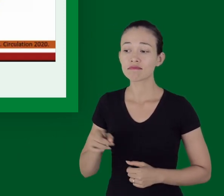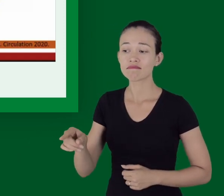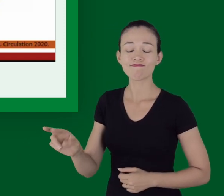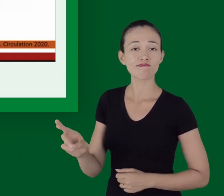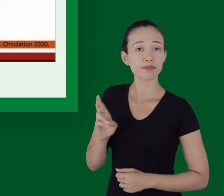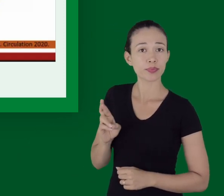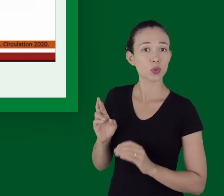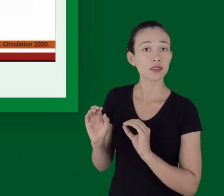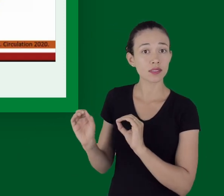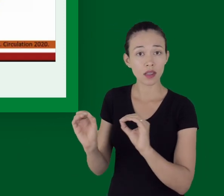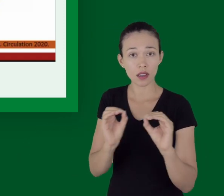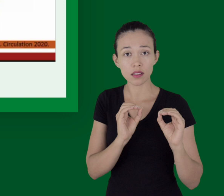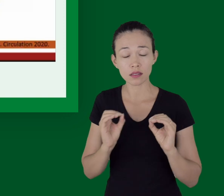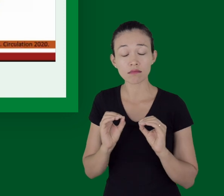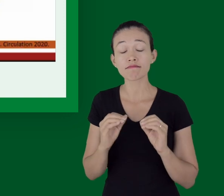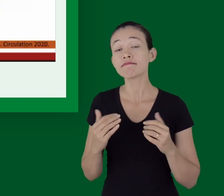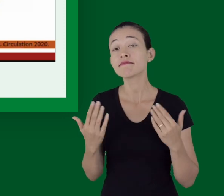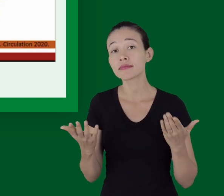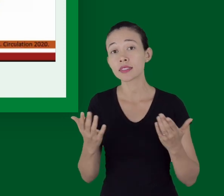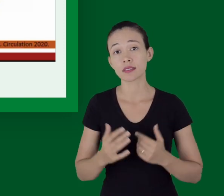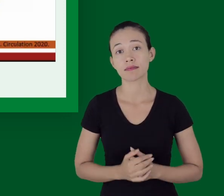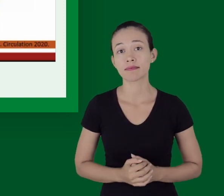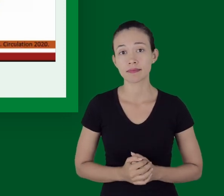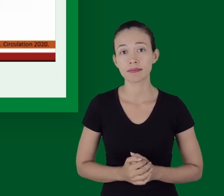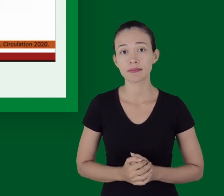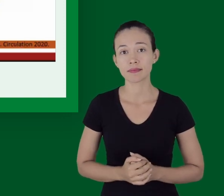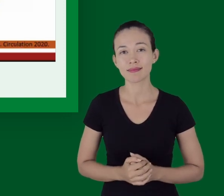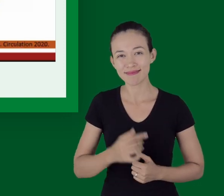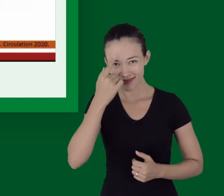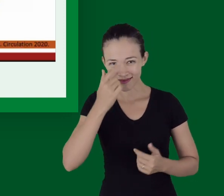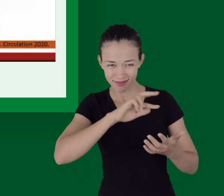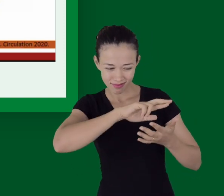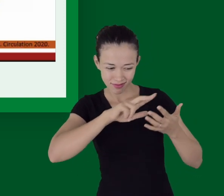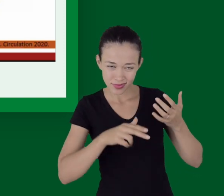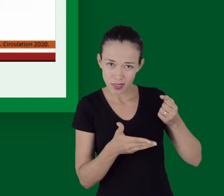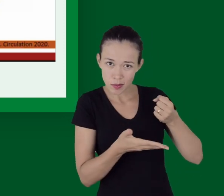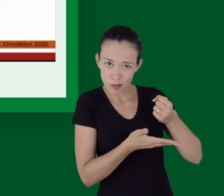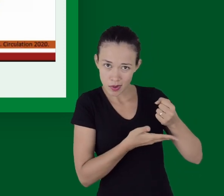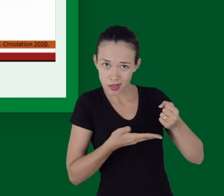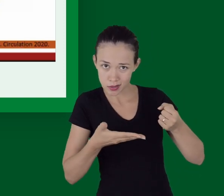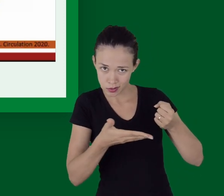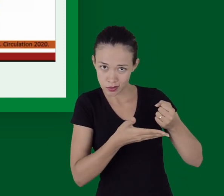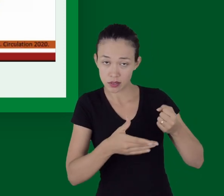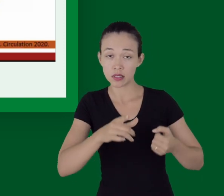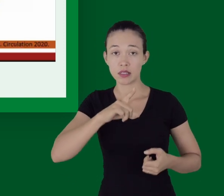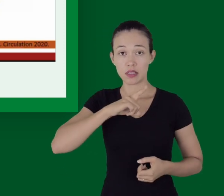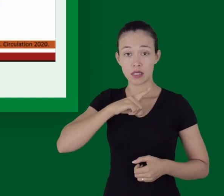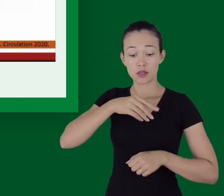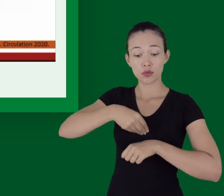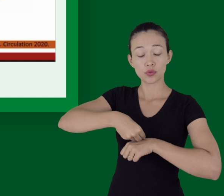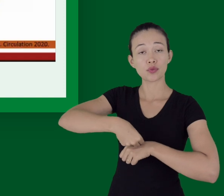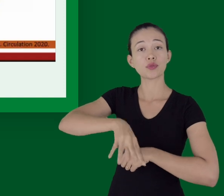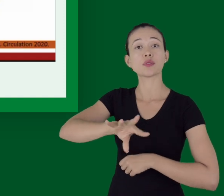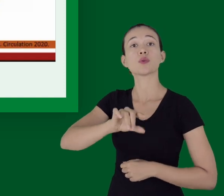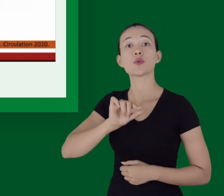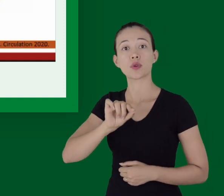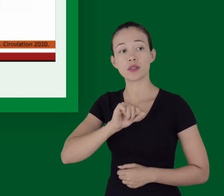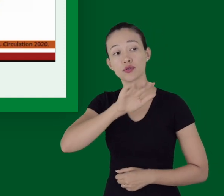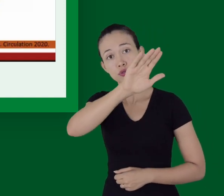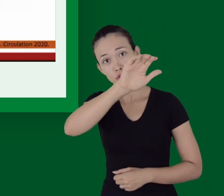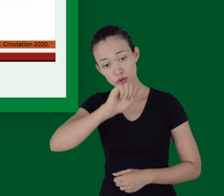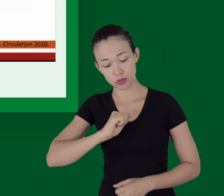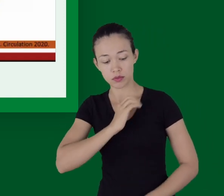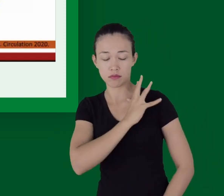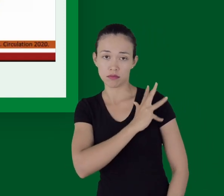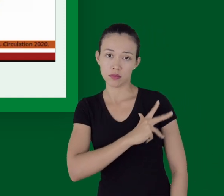O paciente estando irresponsivo, a gente, dentro do suporte básico, a gente já aciona o